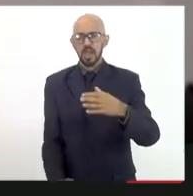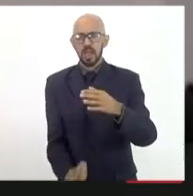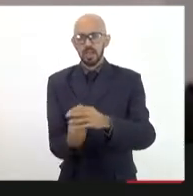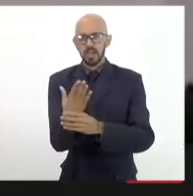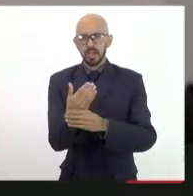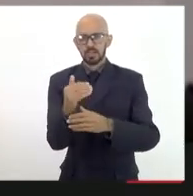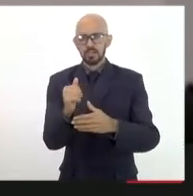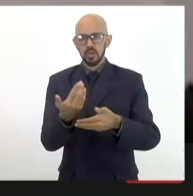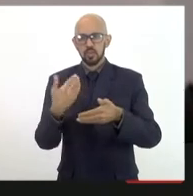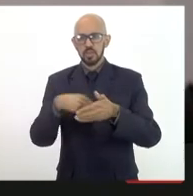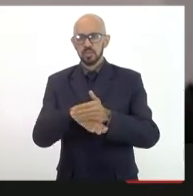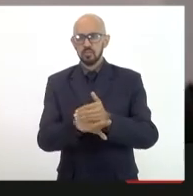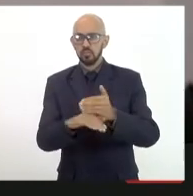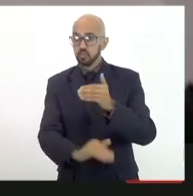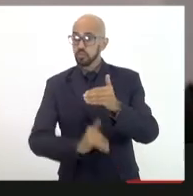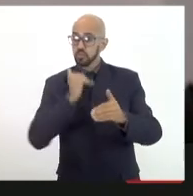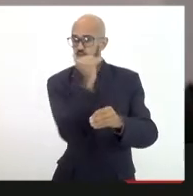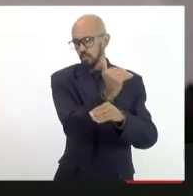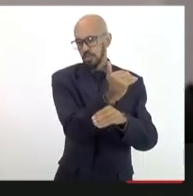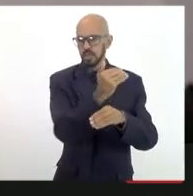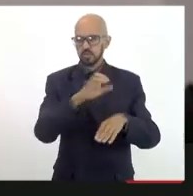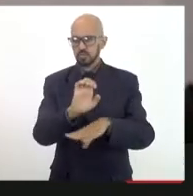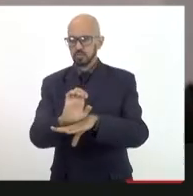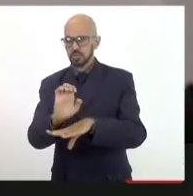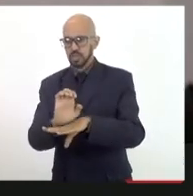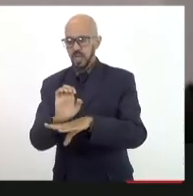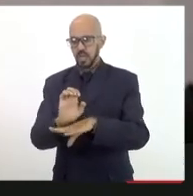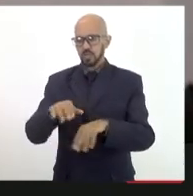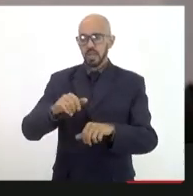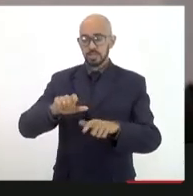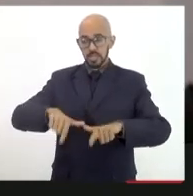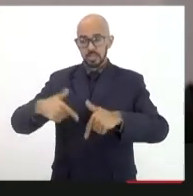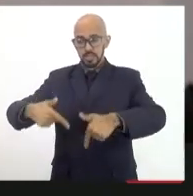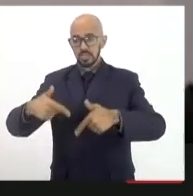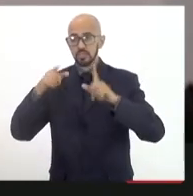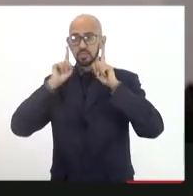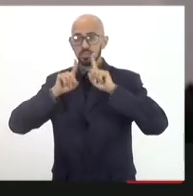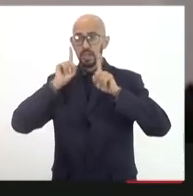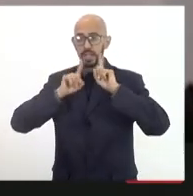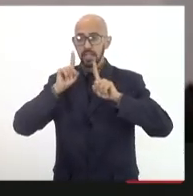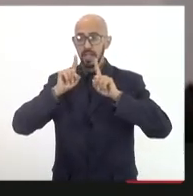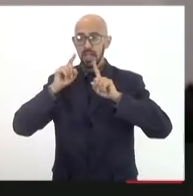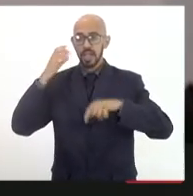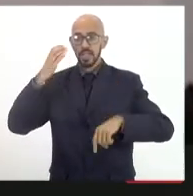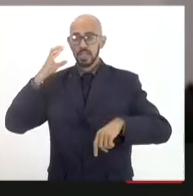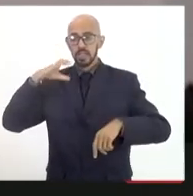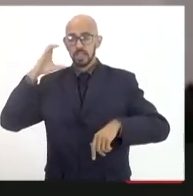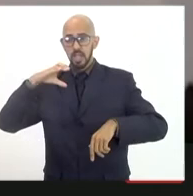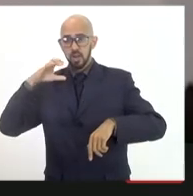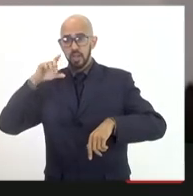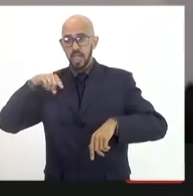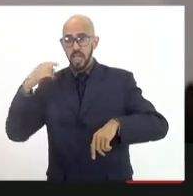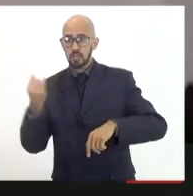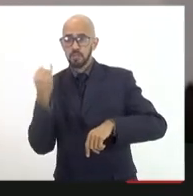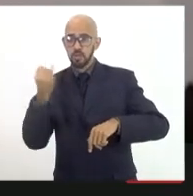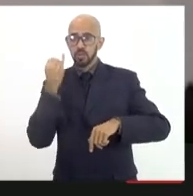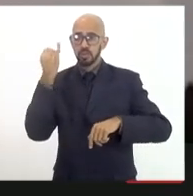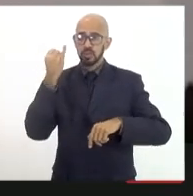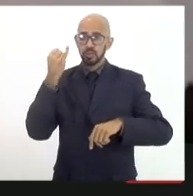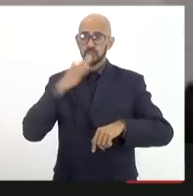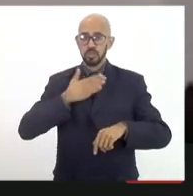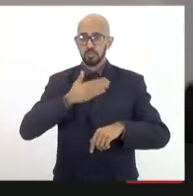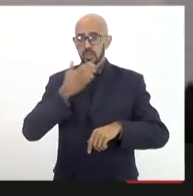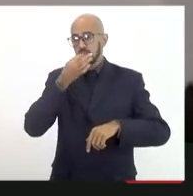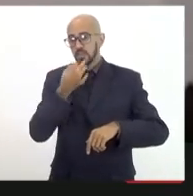Soberano. Essas iniciativas que Maricá e Niterói já tomaram são importantes e acho que o Estado do Rio de